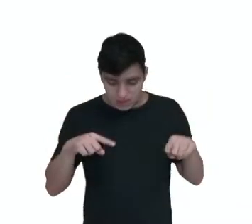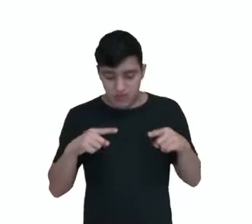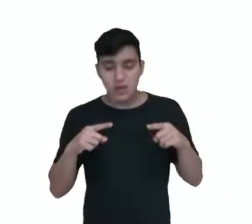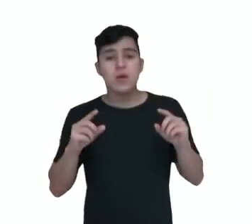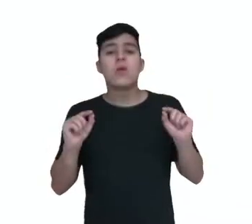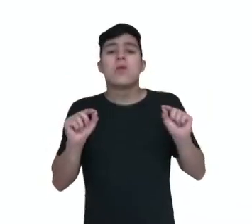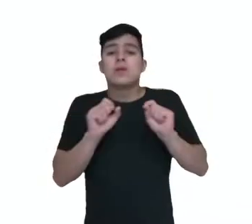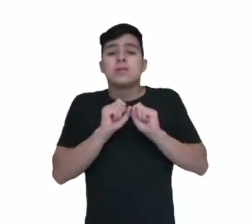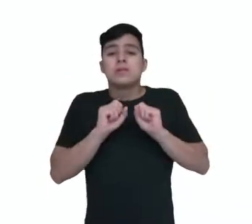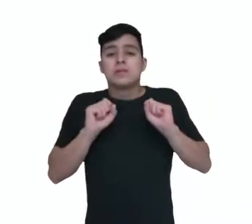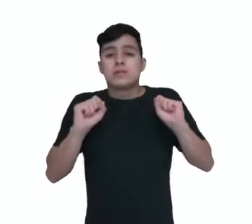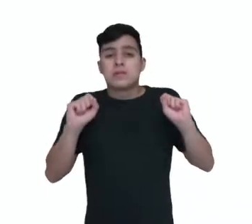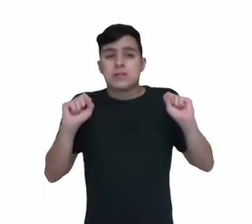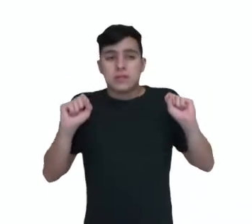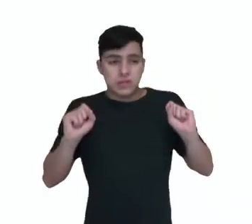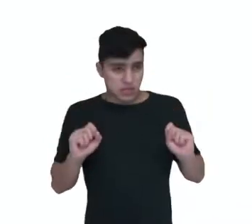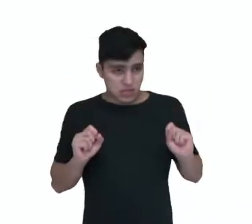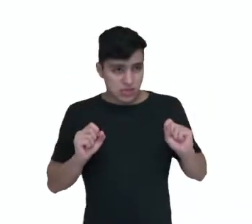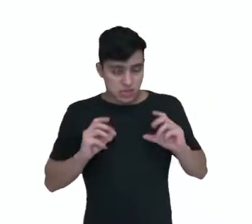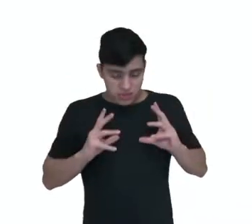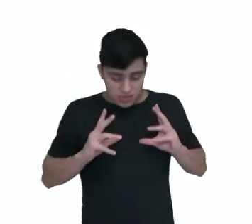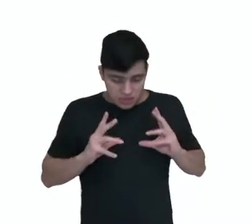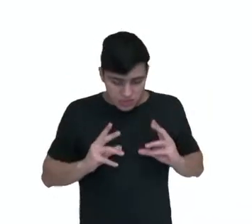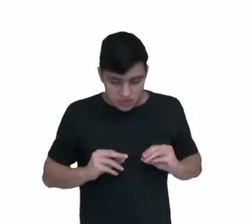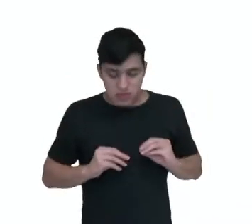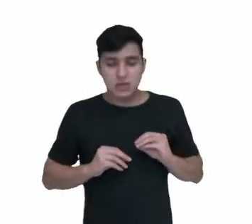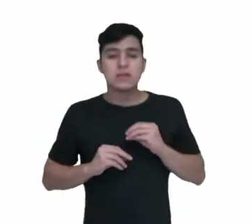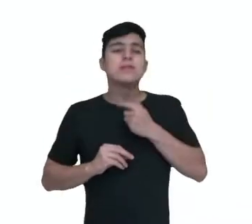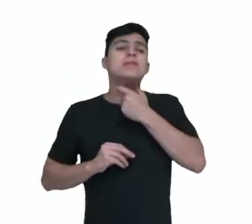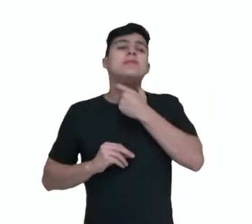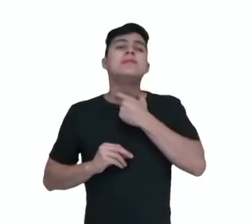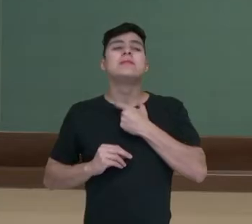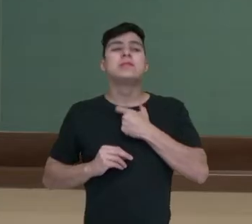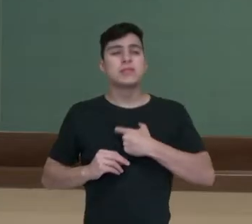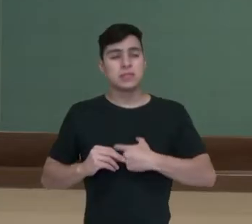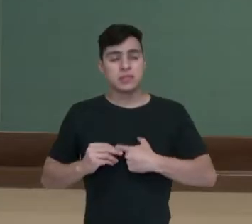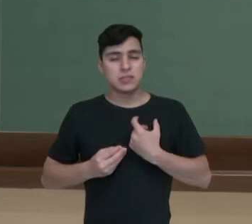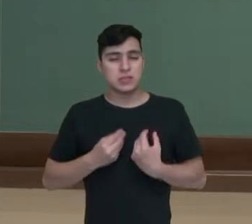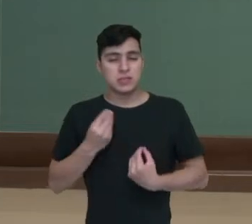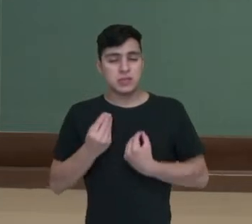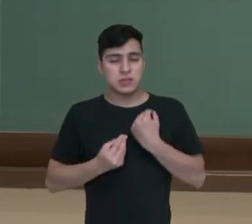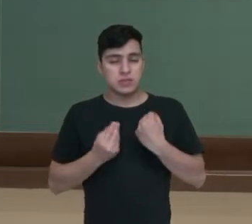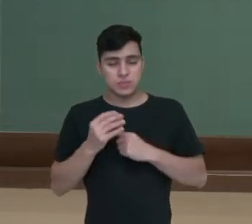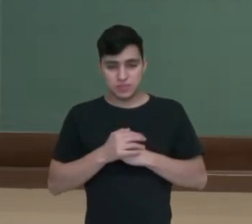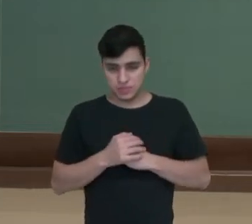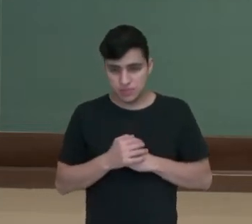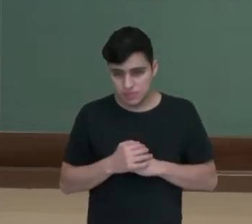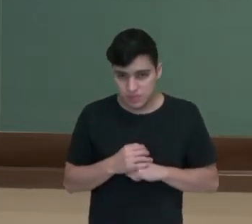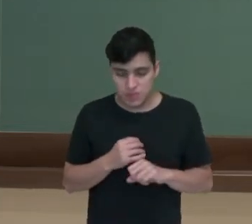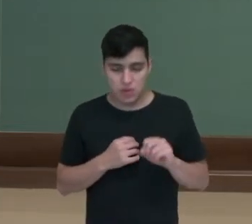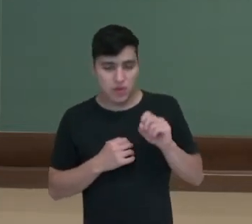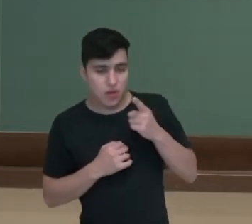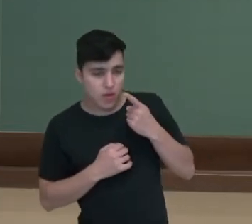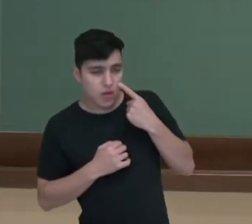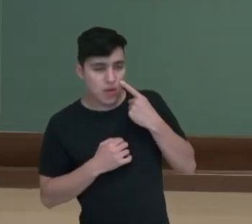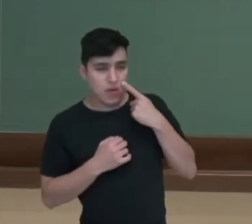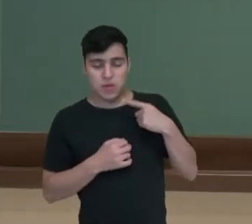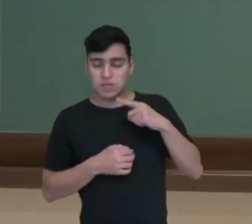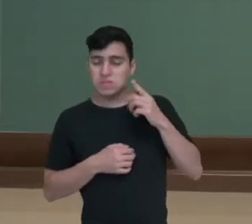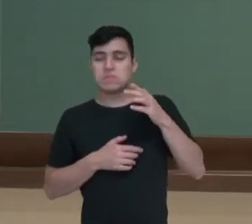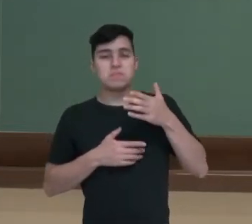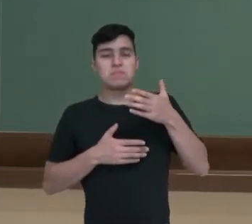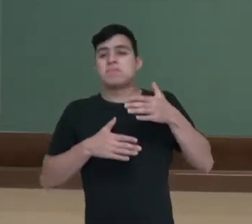sistema mucociliar das nossas narinas. Então a gente tem que entender que quando nós temos